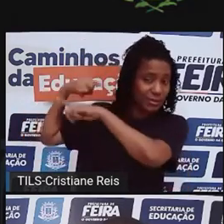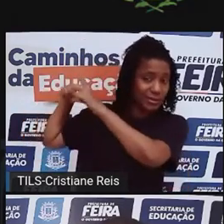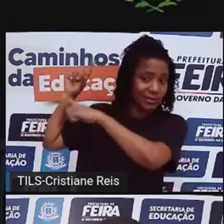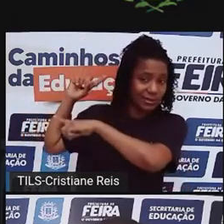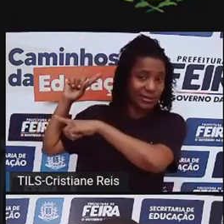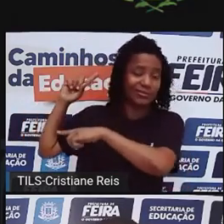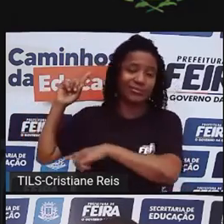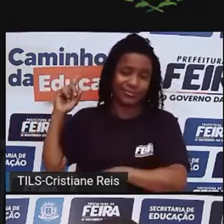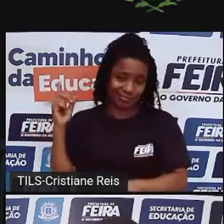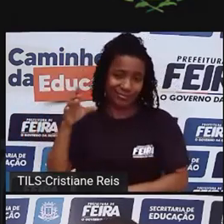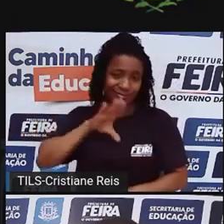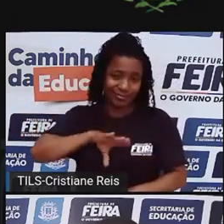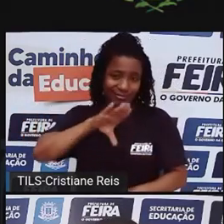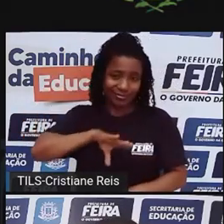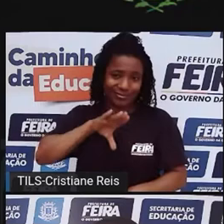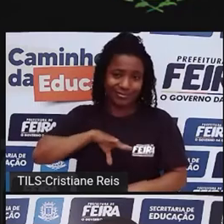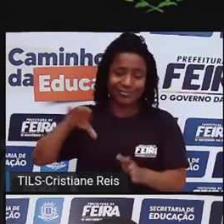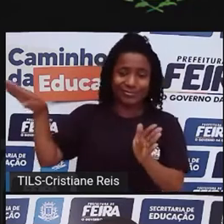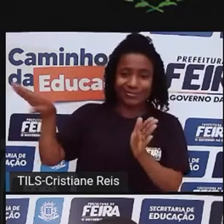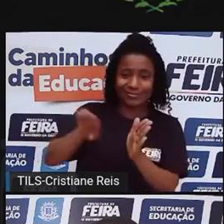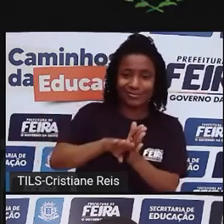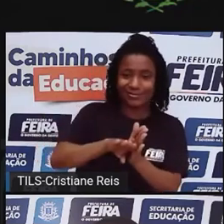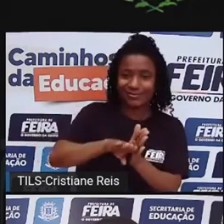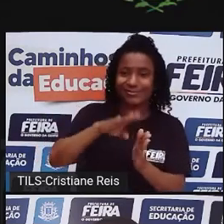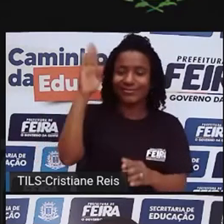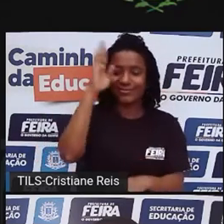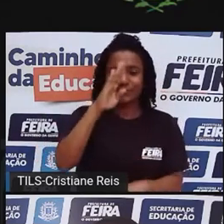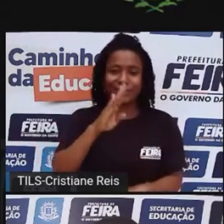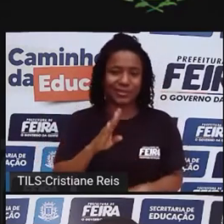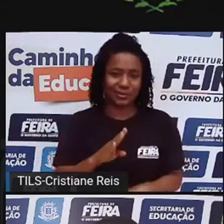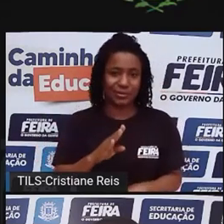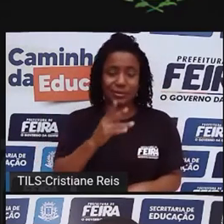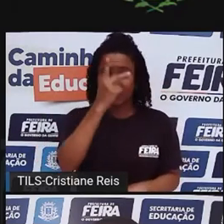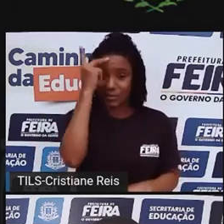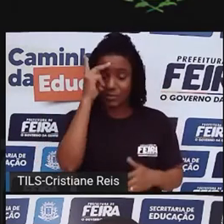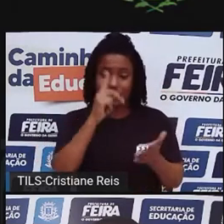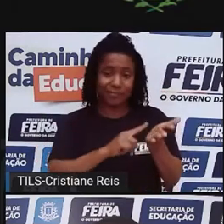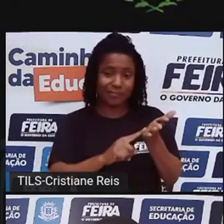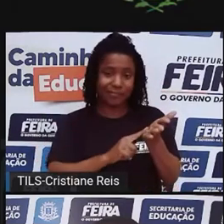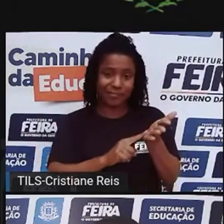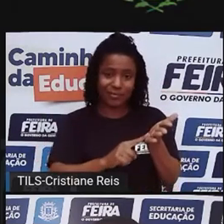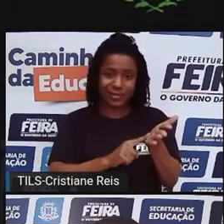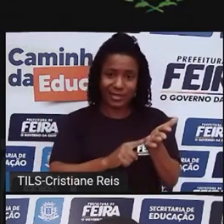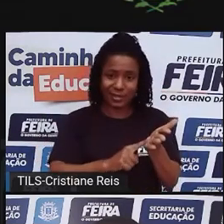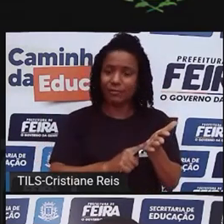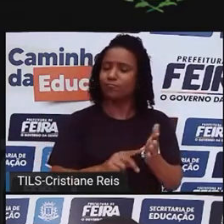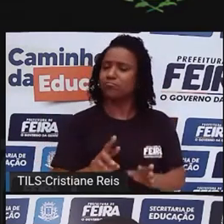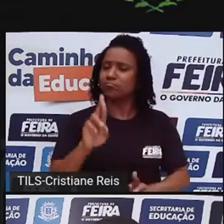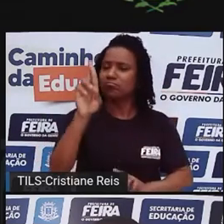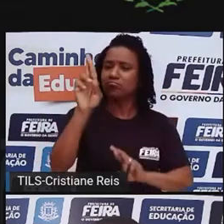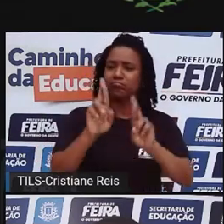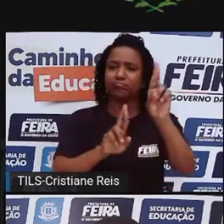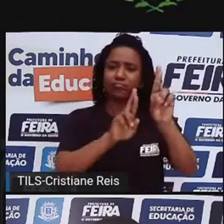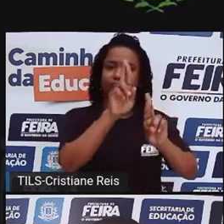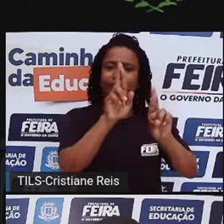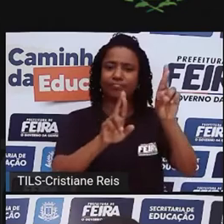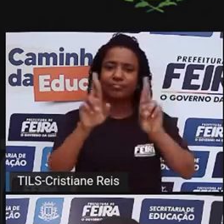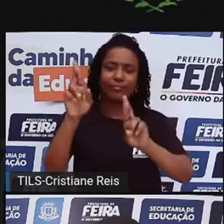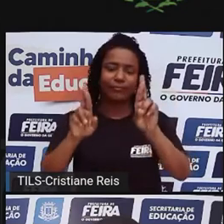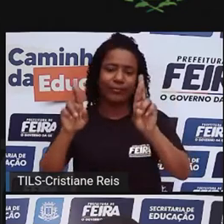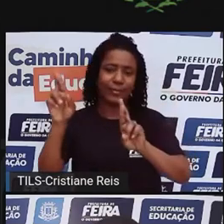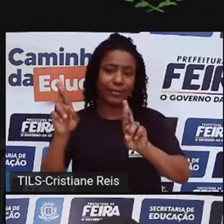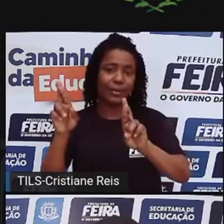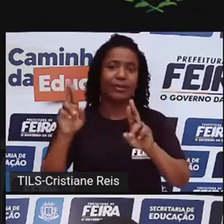onde pessoas brancas conseguem ter o privilégio de se tornarem as responsáveis por dizer o que é